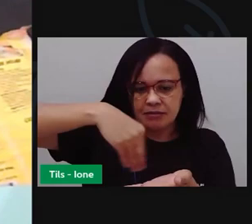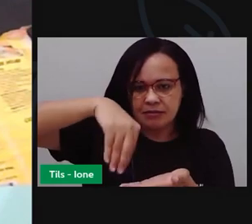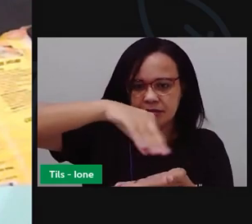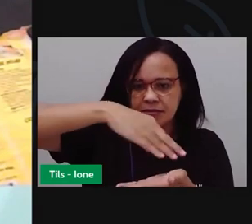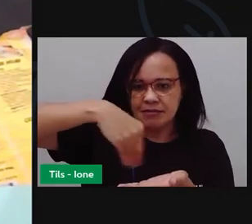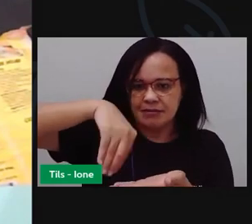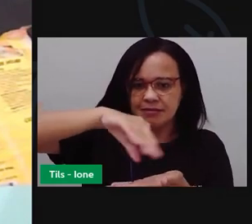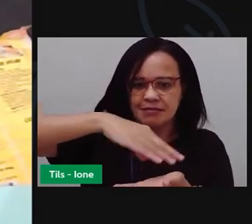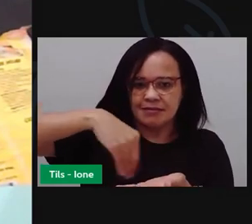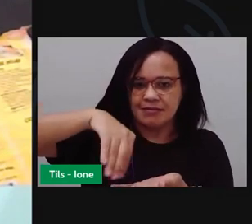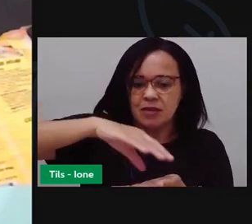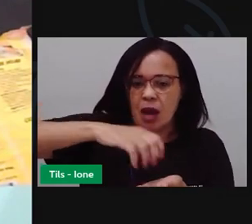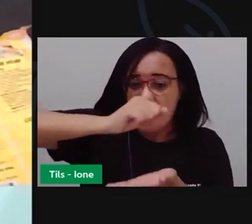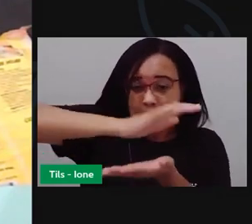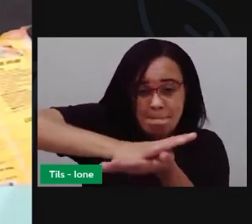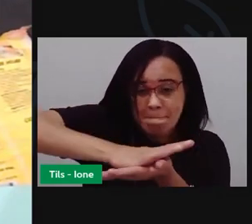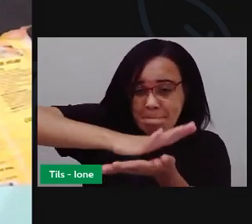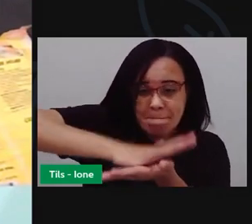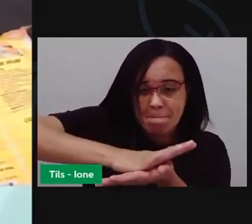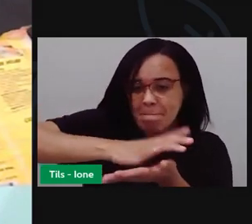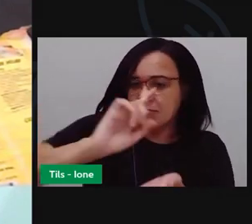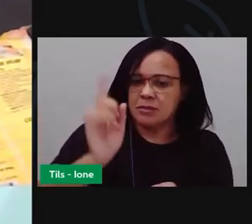sem apertar.